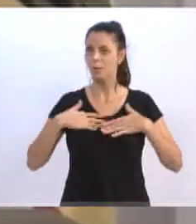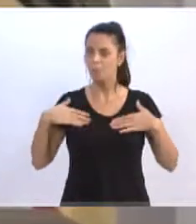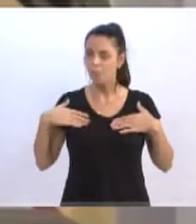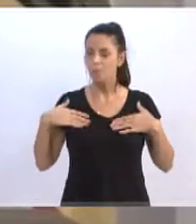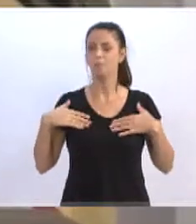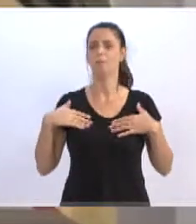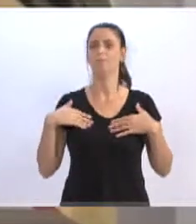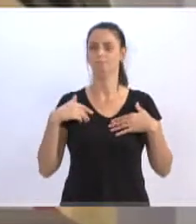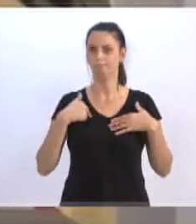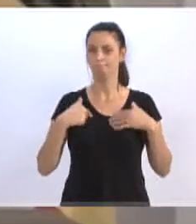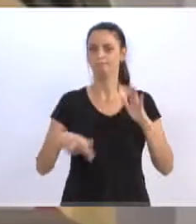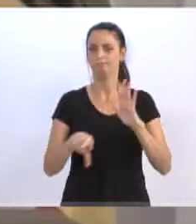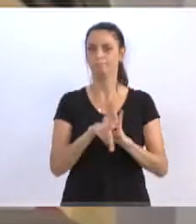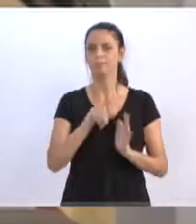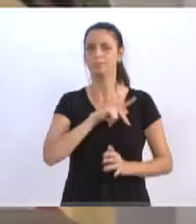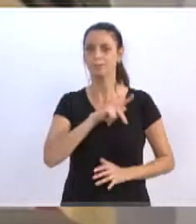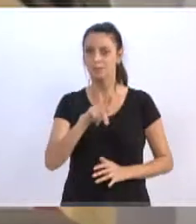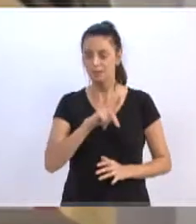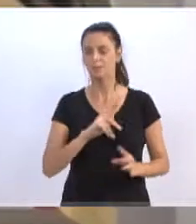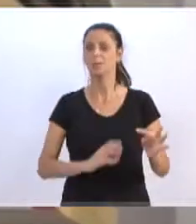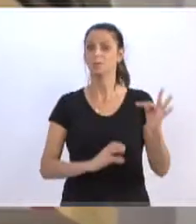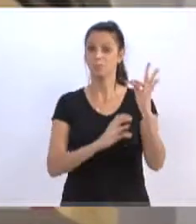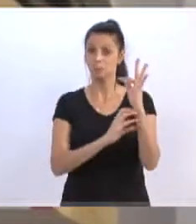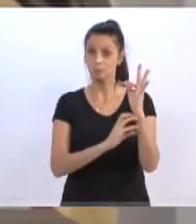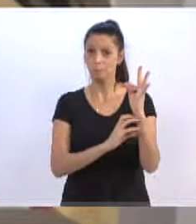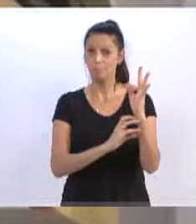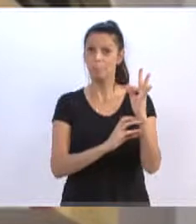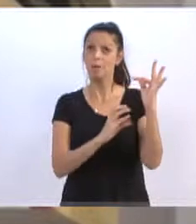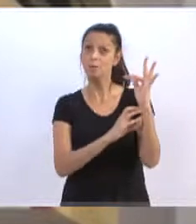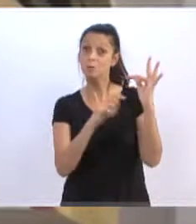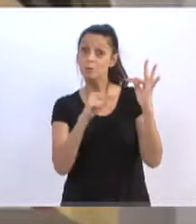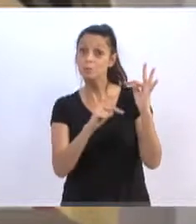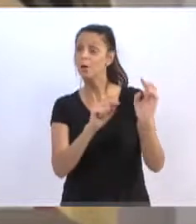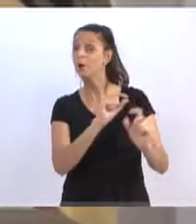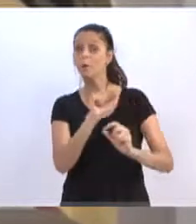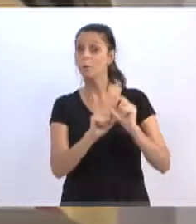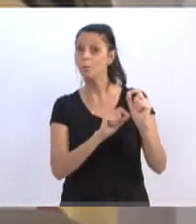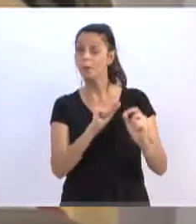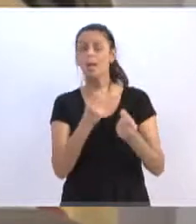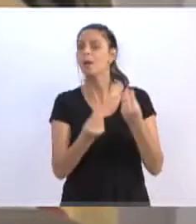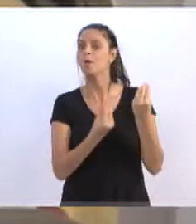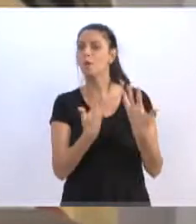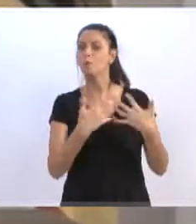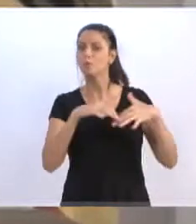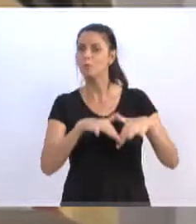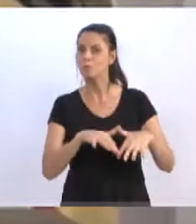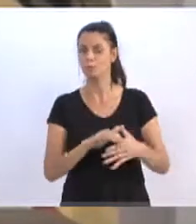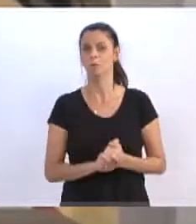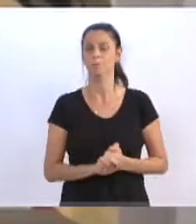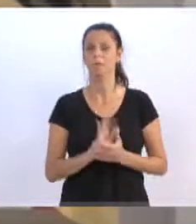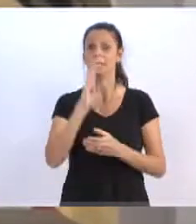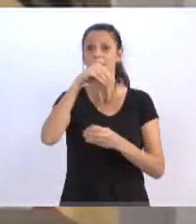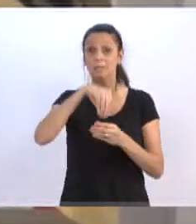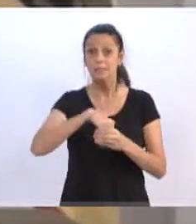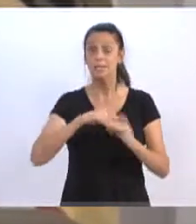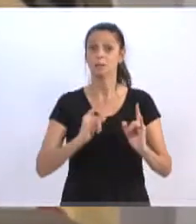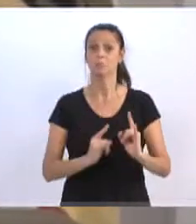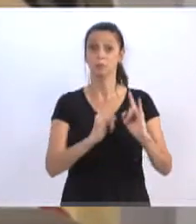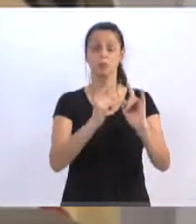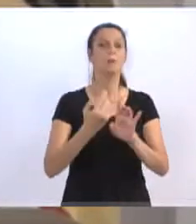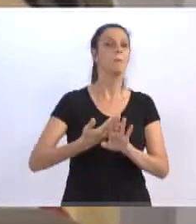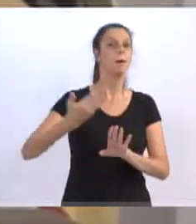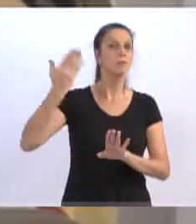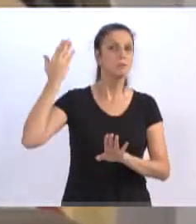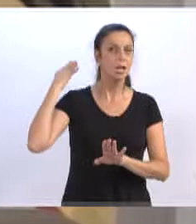da Fundação Cultural de Blumenau. E a Fundação trabalha, ela funciona, num prédio construído